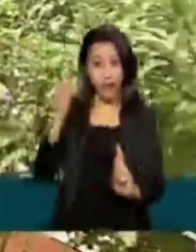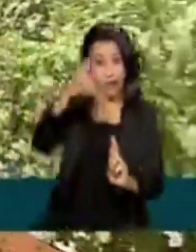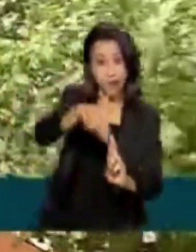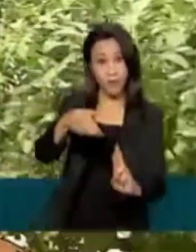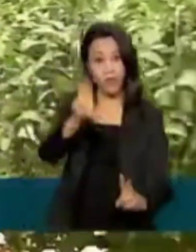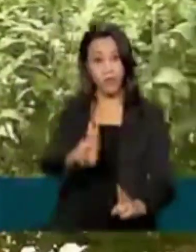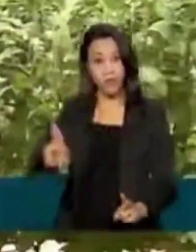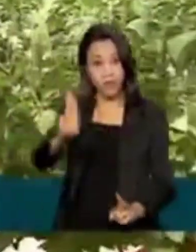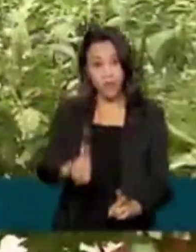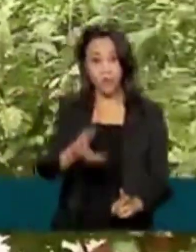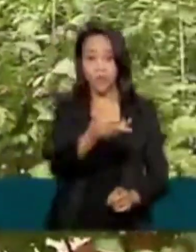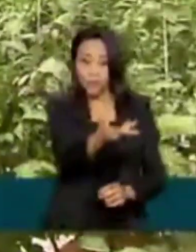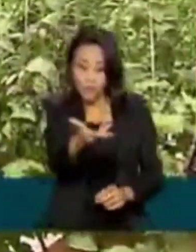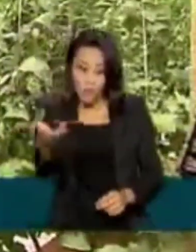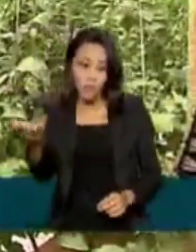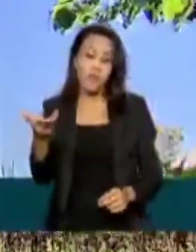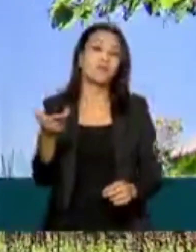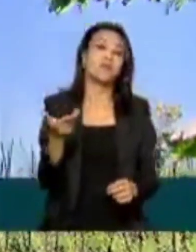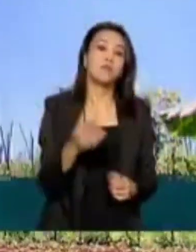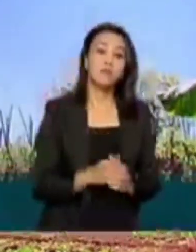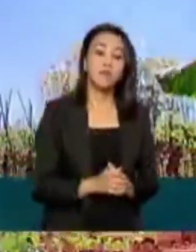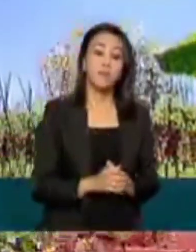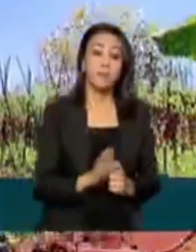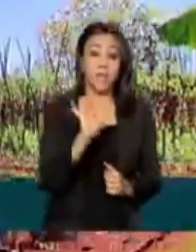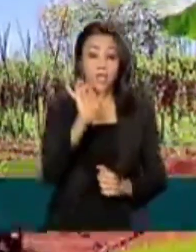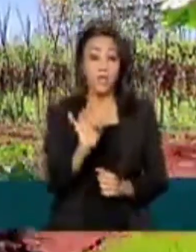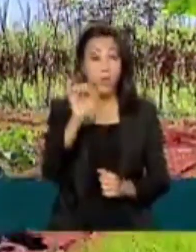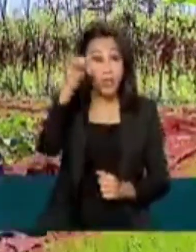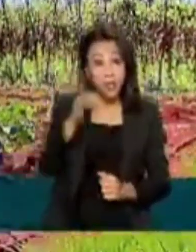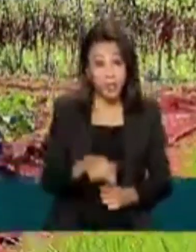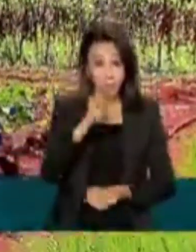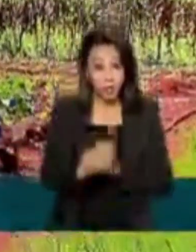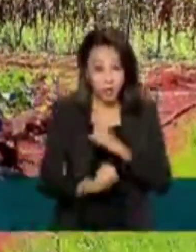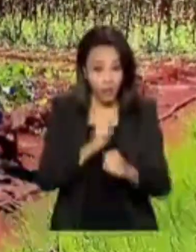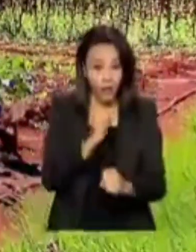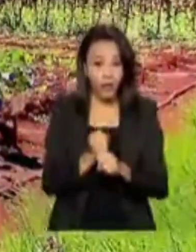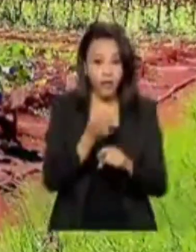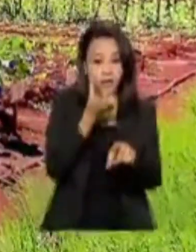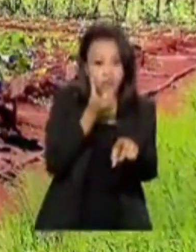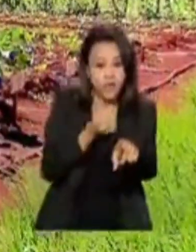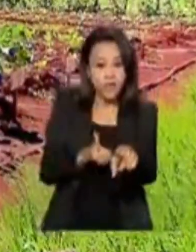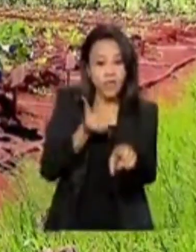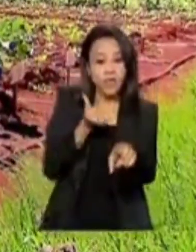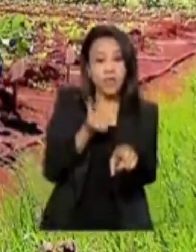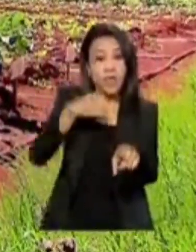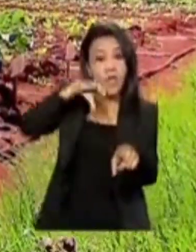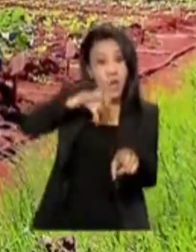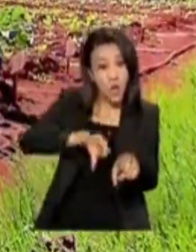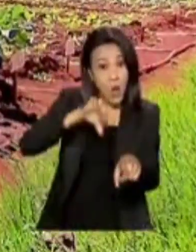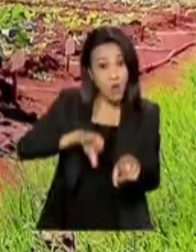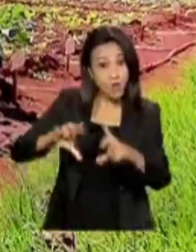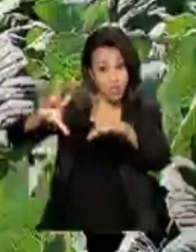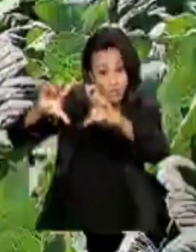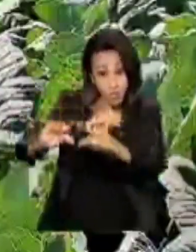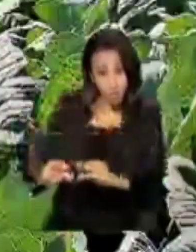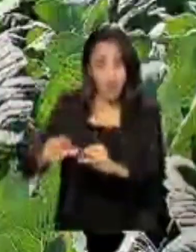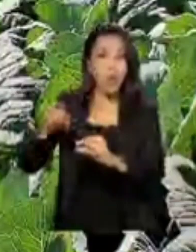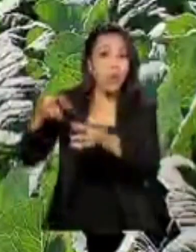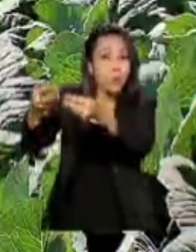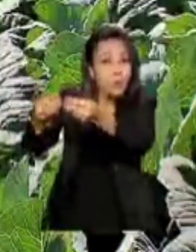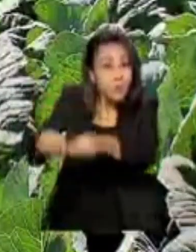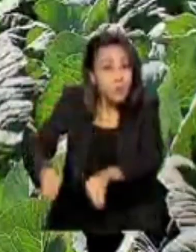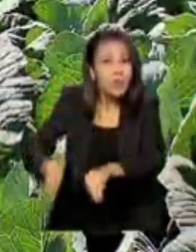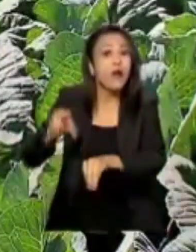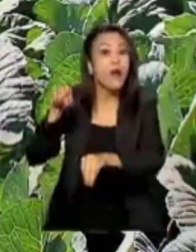defensivos agrícolas biológicos. Só neste ano, 69 produtos de baixa toxicidade foram